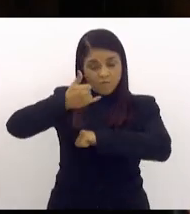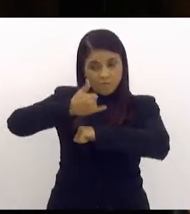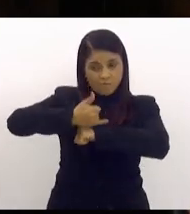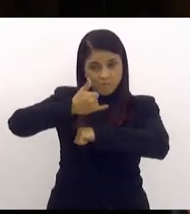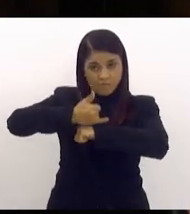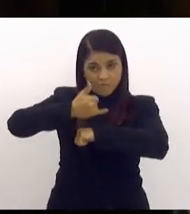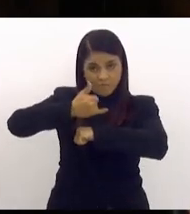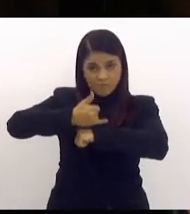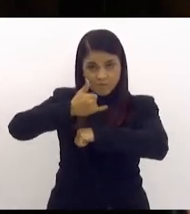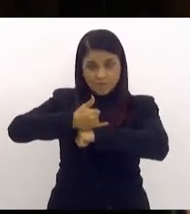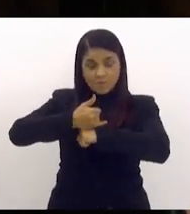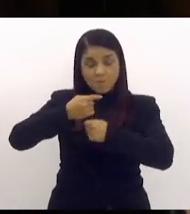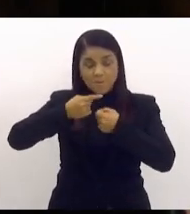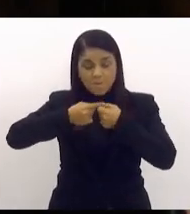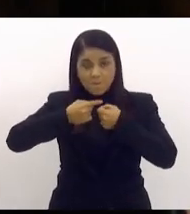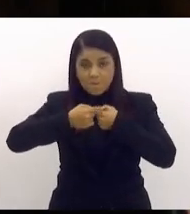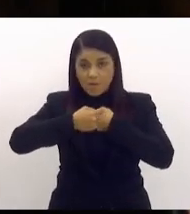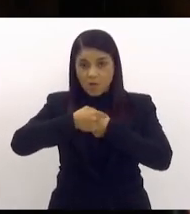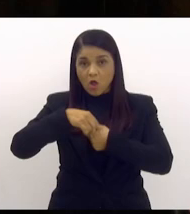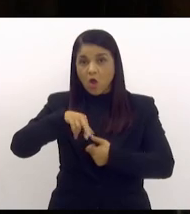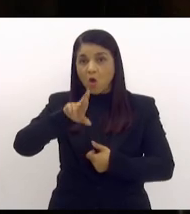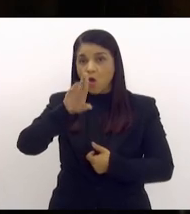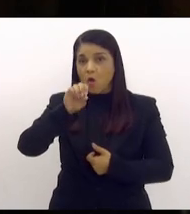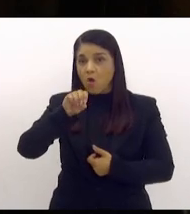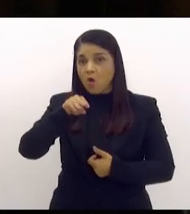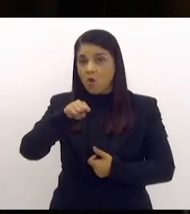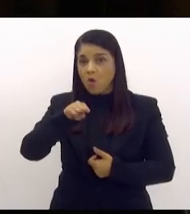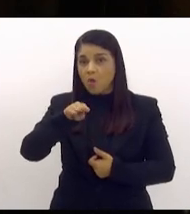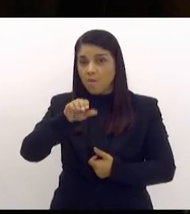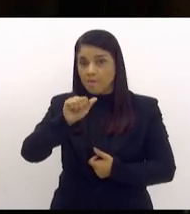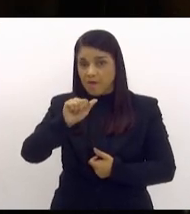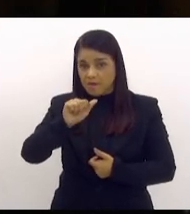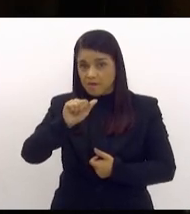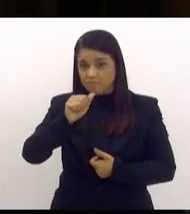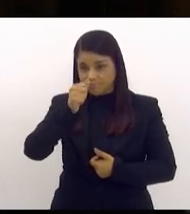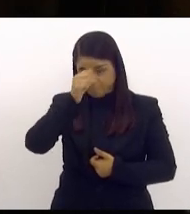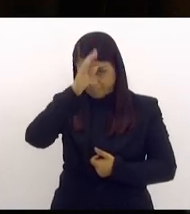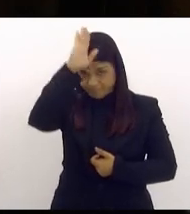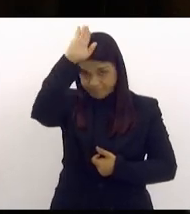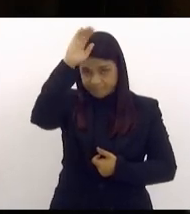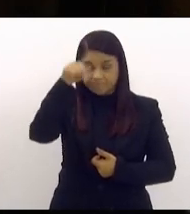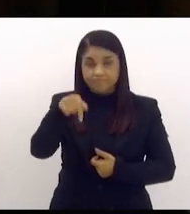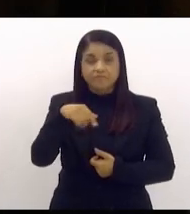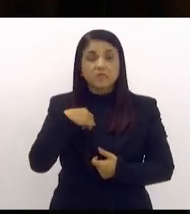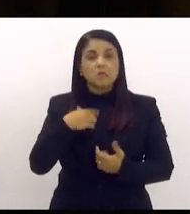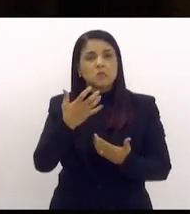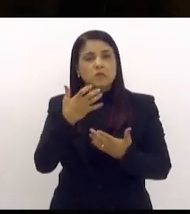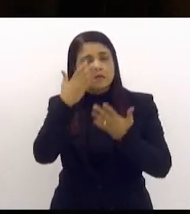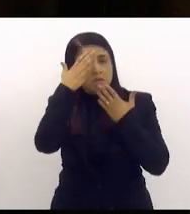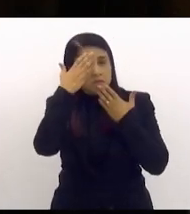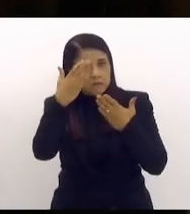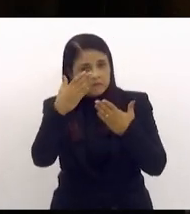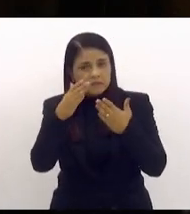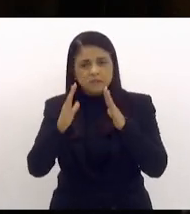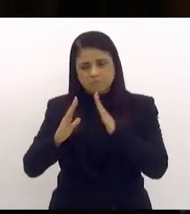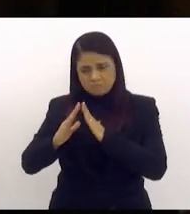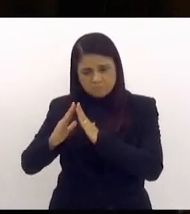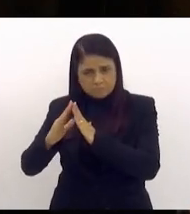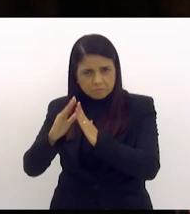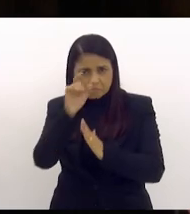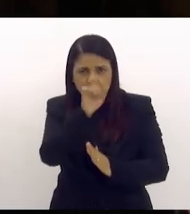no bairro Roma Roma onde eu quero aqui agradecer os moradores